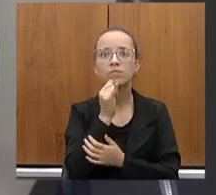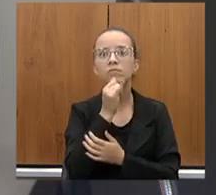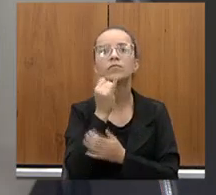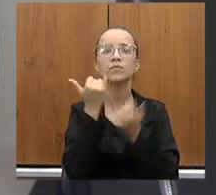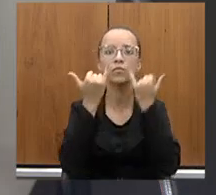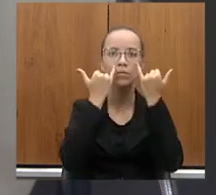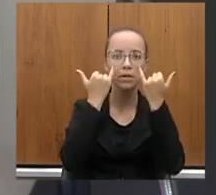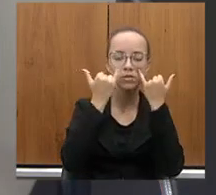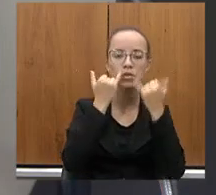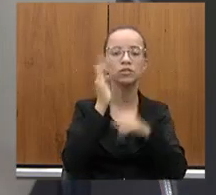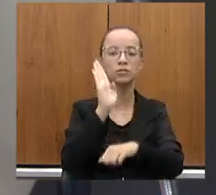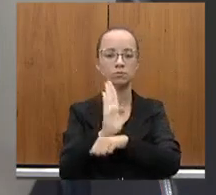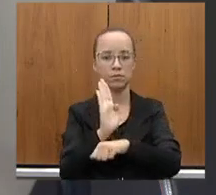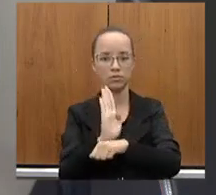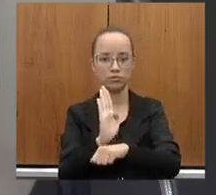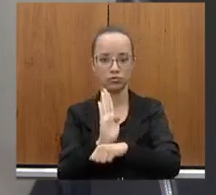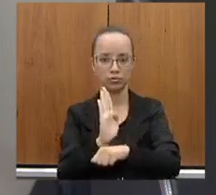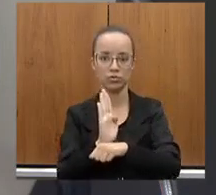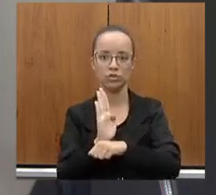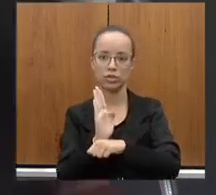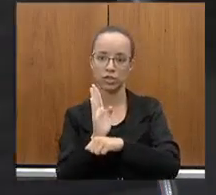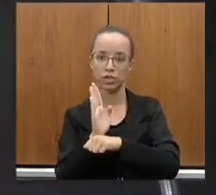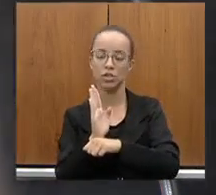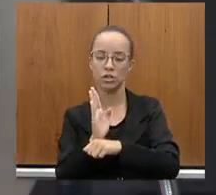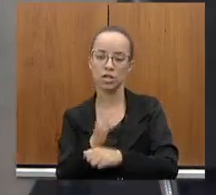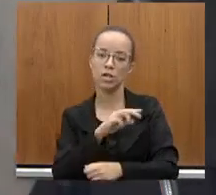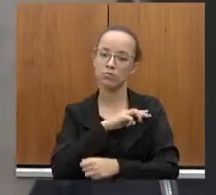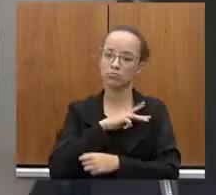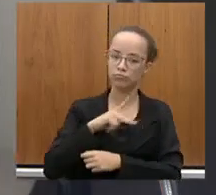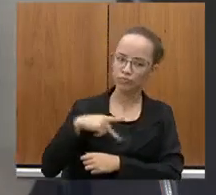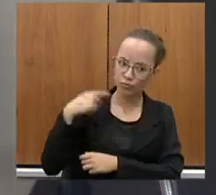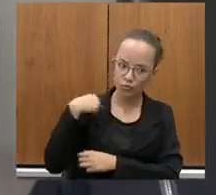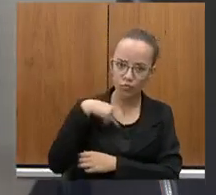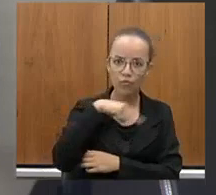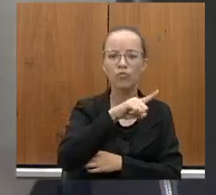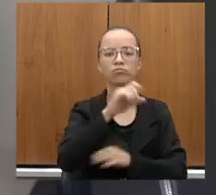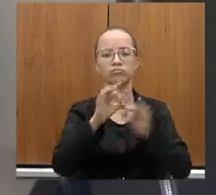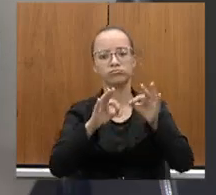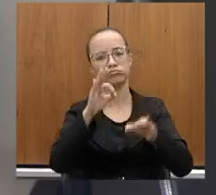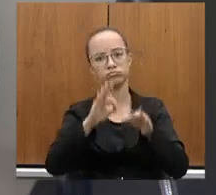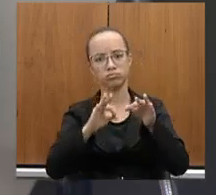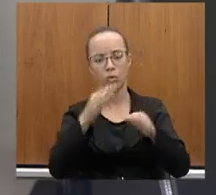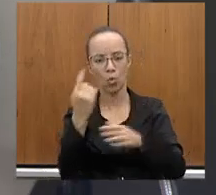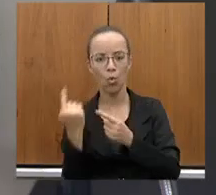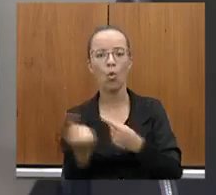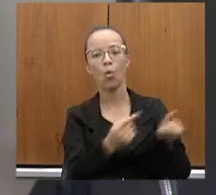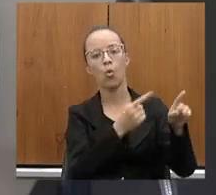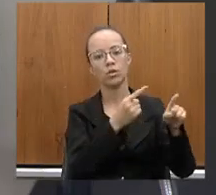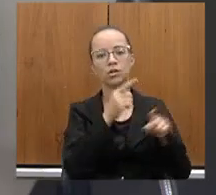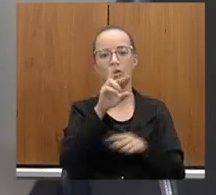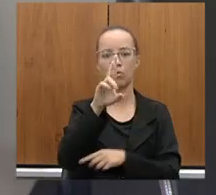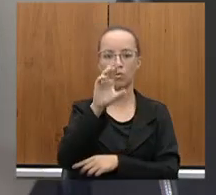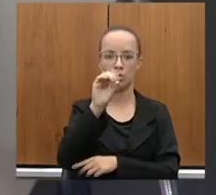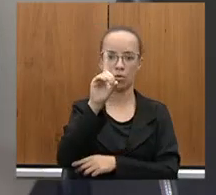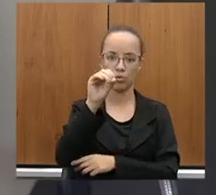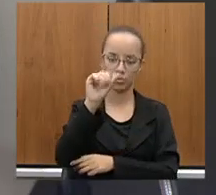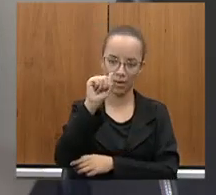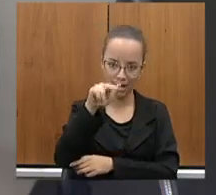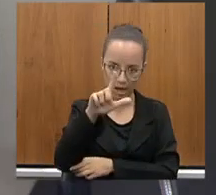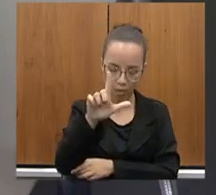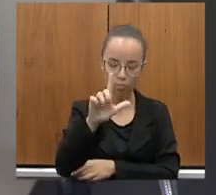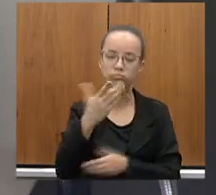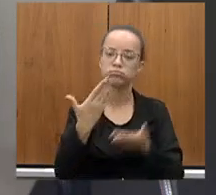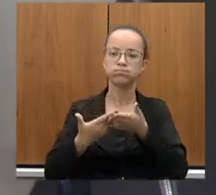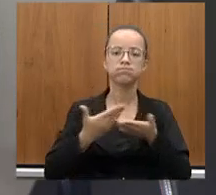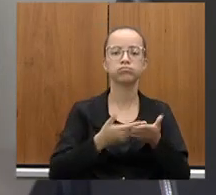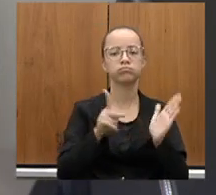de Betim, que recorreu ao Ministério Público e também ajuizou a ação contra o rodoanel. Os estudos